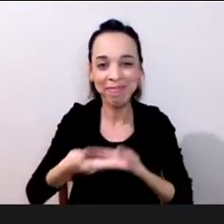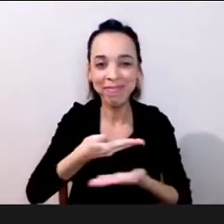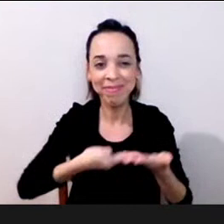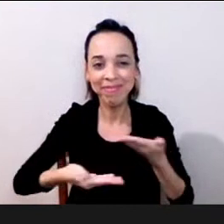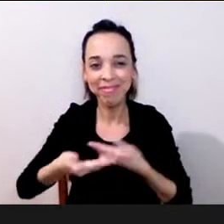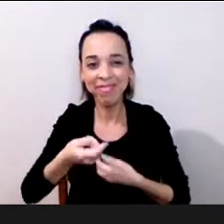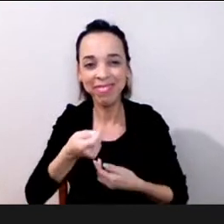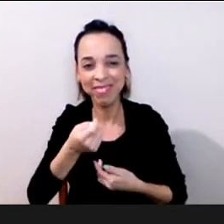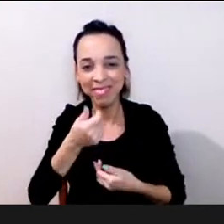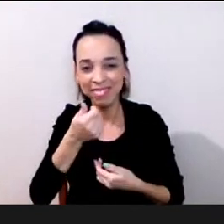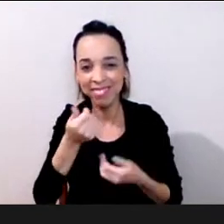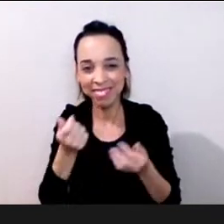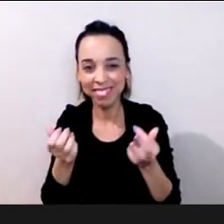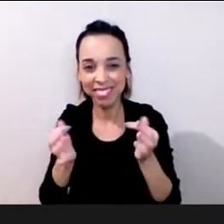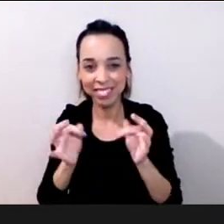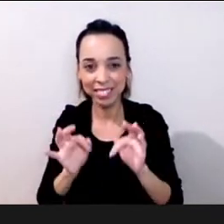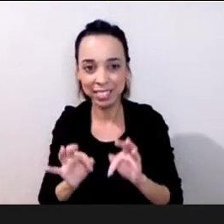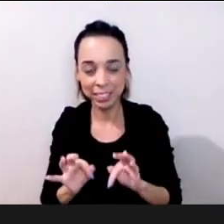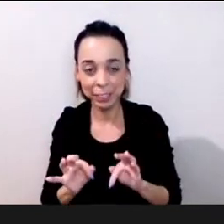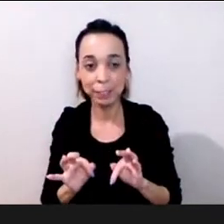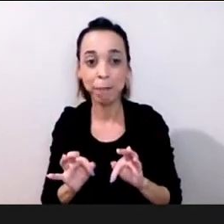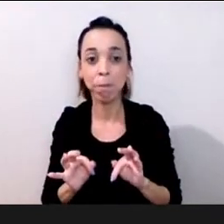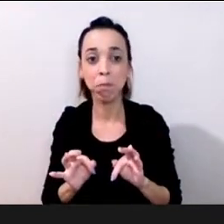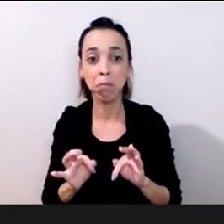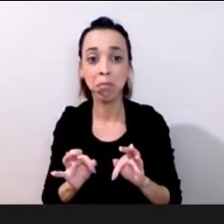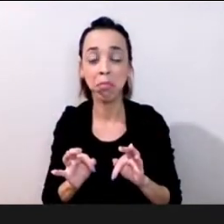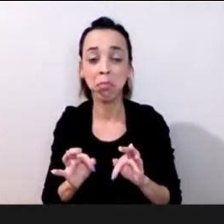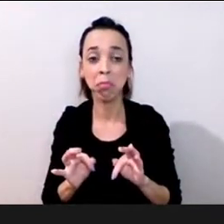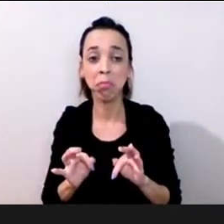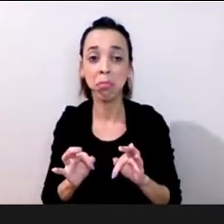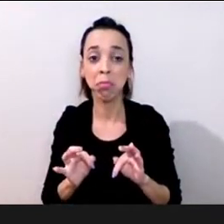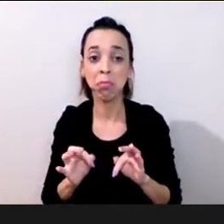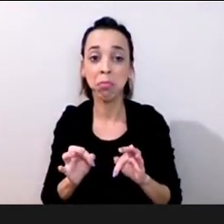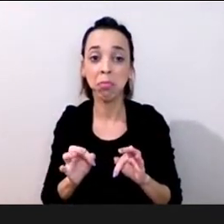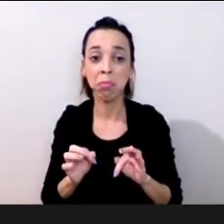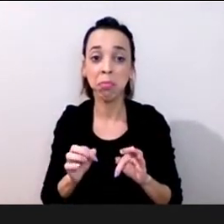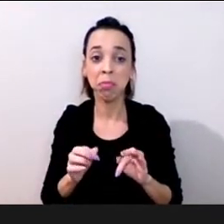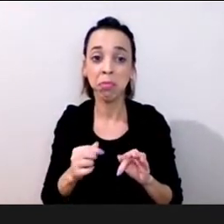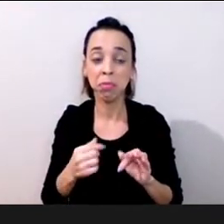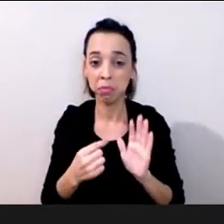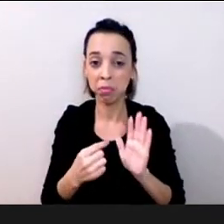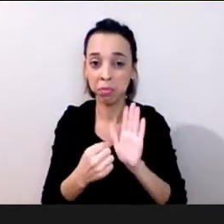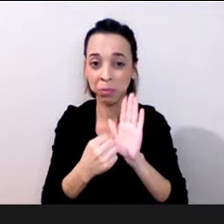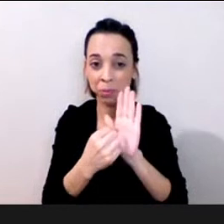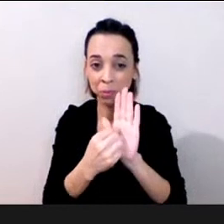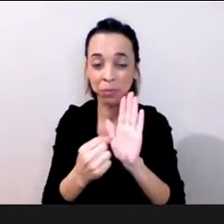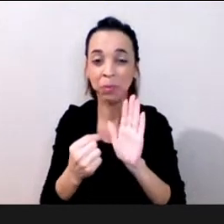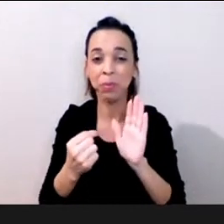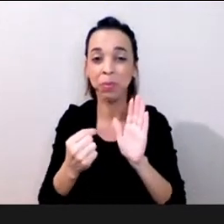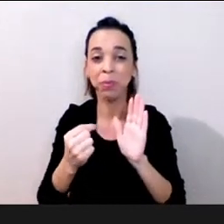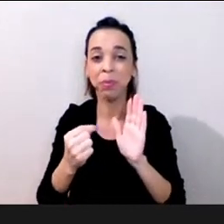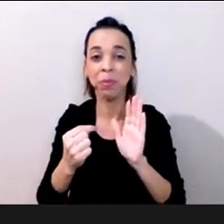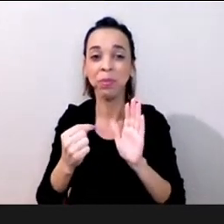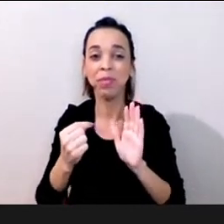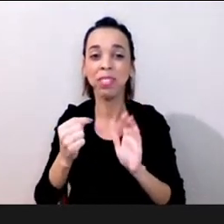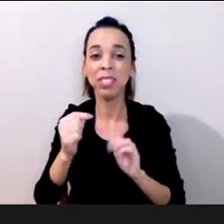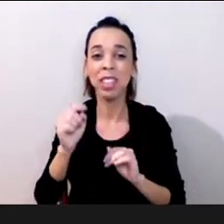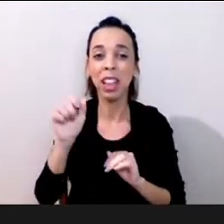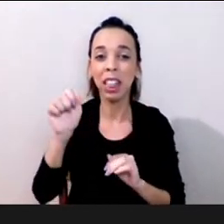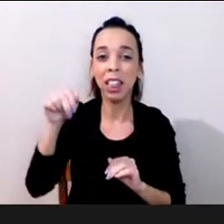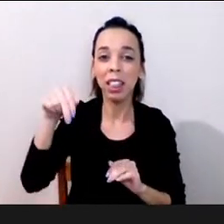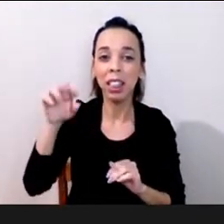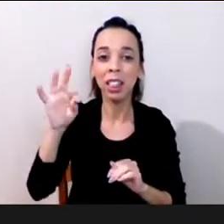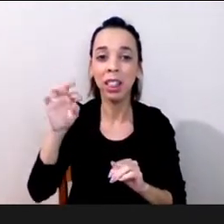trazer uma uma uma pequena citação do Antônio Damásio quando ele fala né eu existo porque